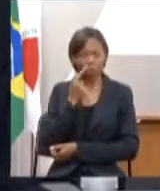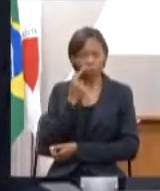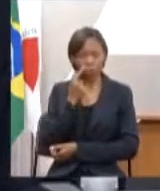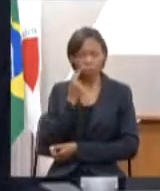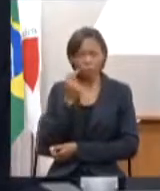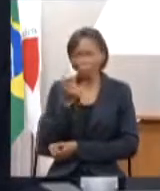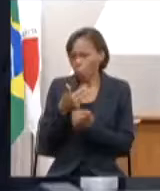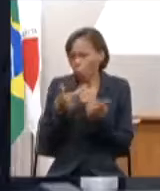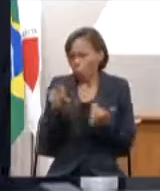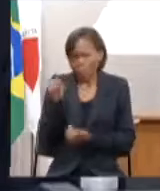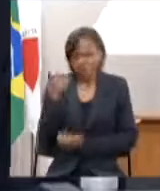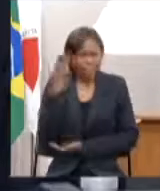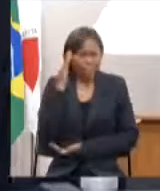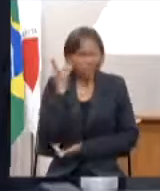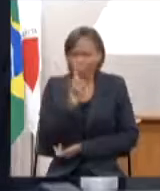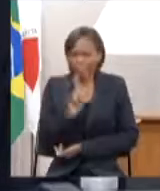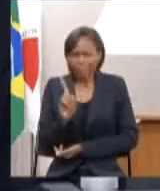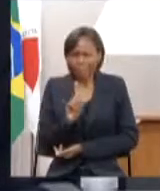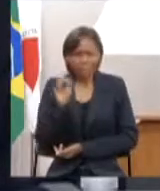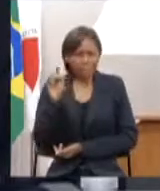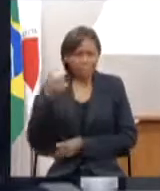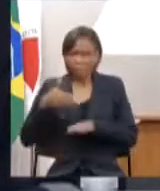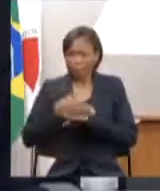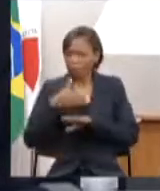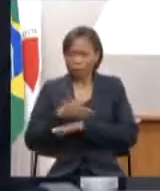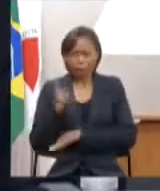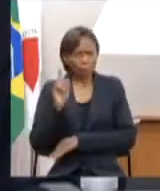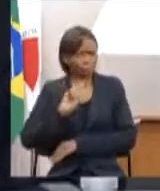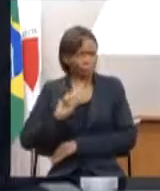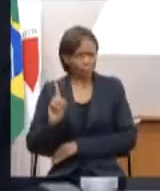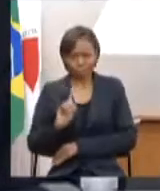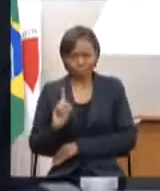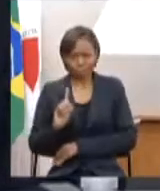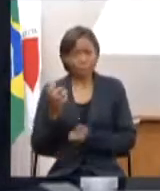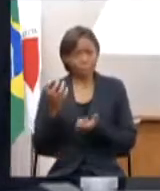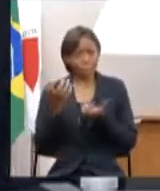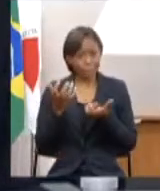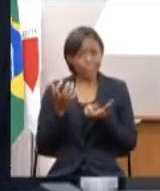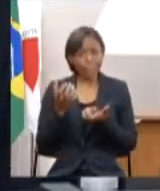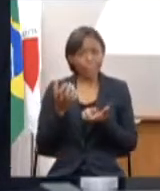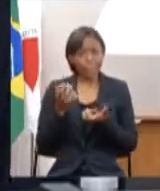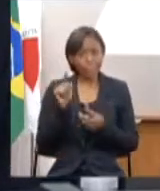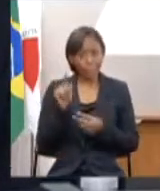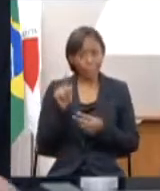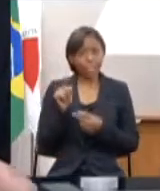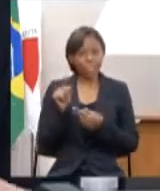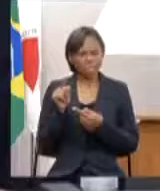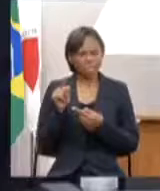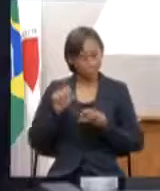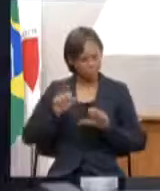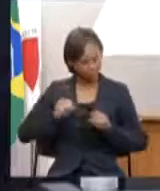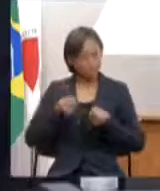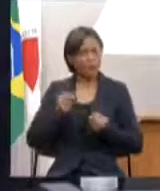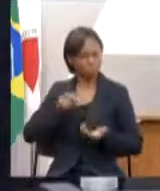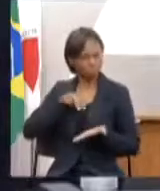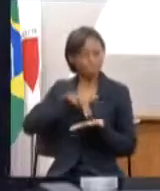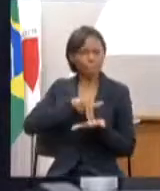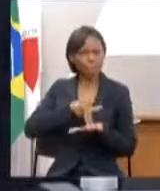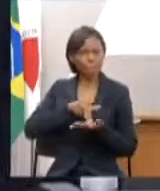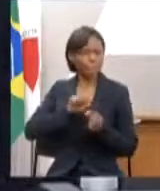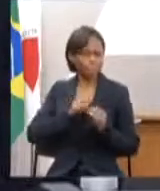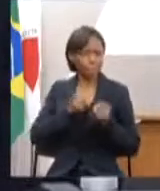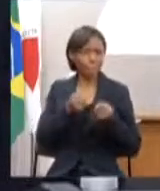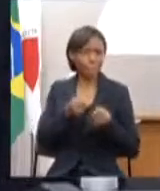e não participou gostaria que ele tivesse sido tão combatido assim para definir e defender